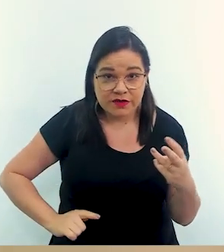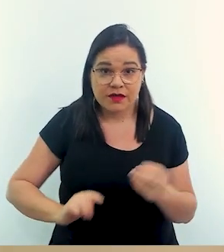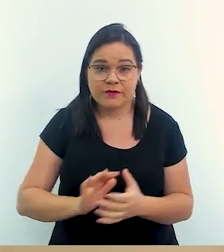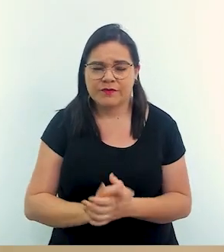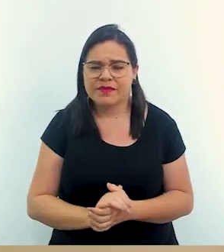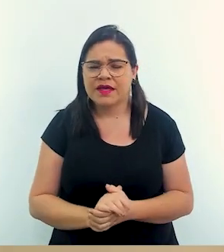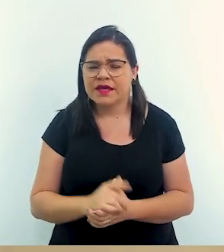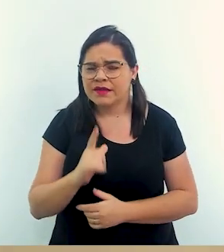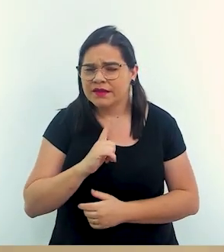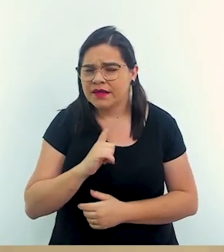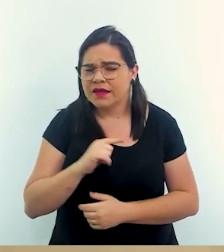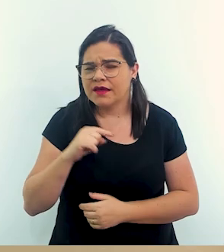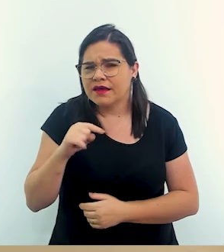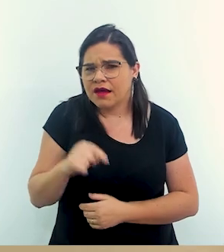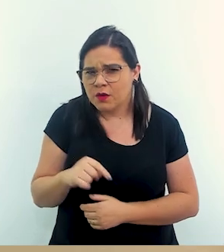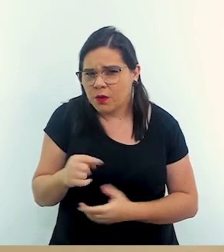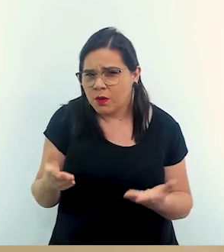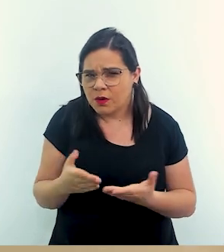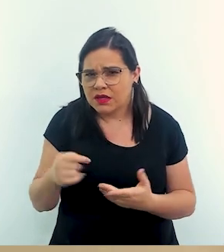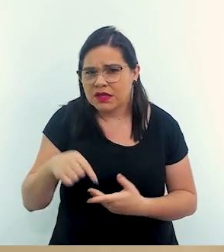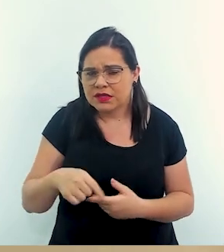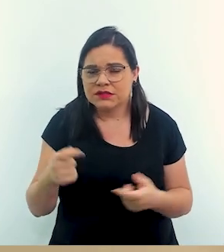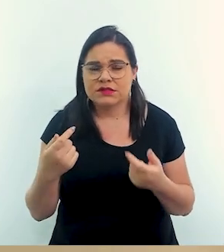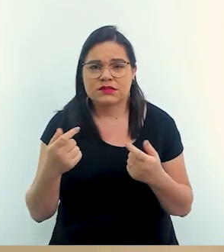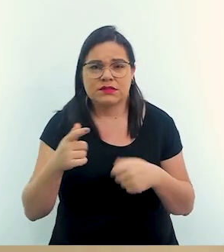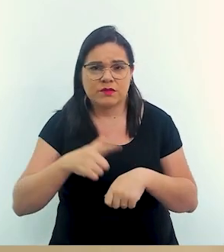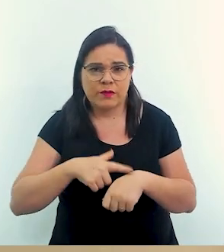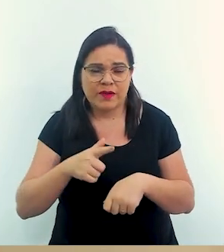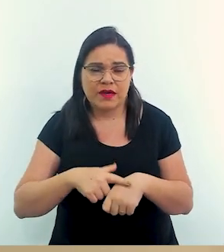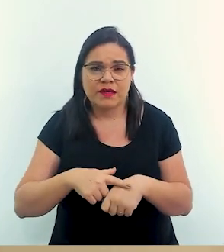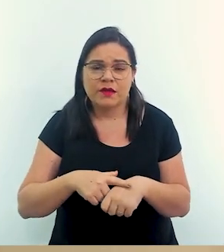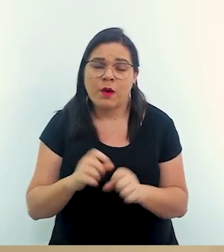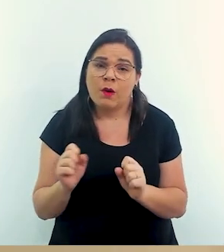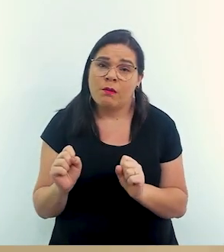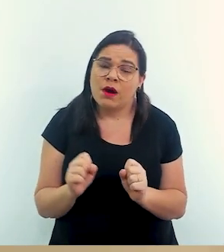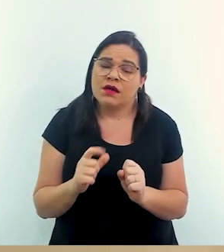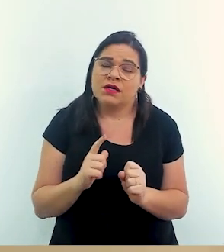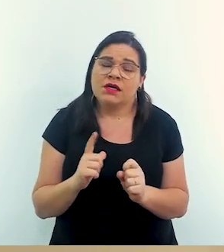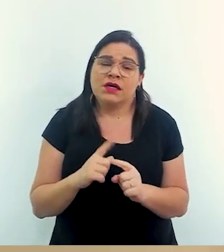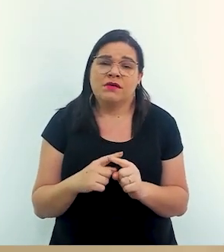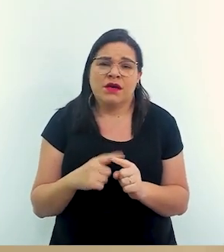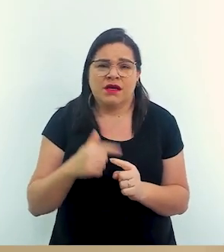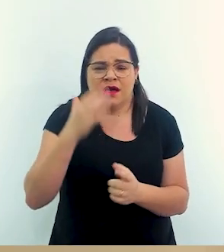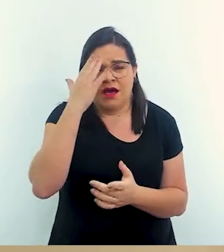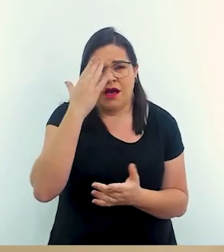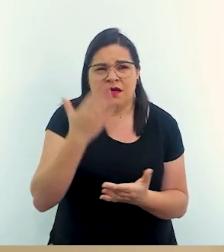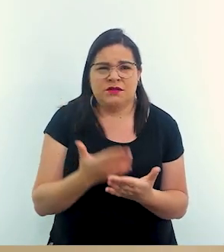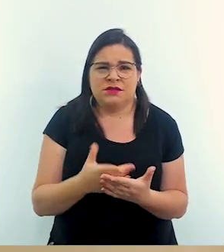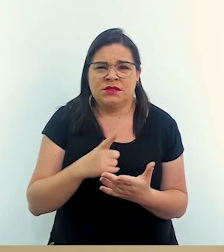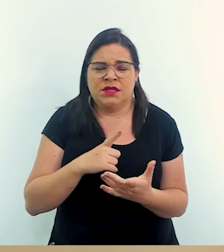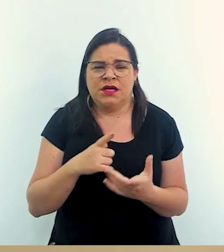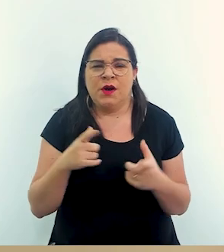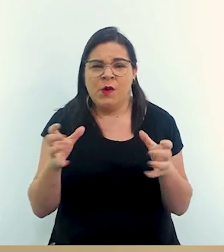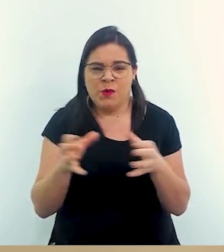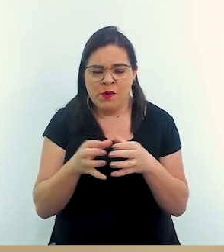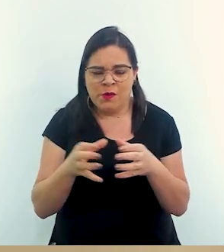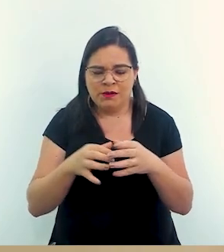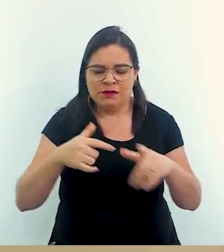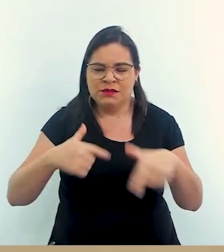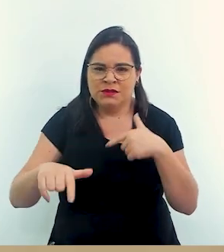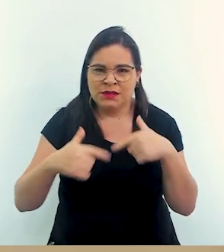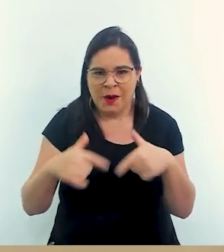assim, existe nesse momento, ou você acha possível existir, porque eu entendo que deveria ser um grupo de trabalho